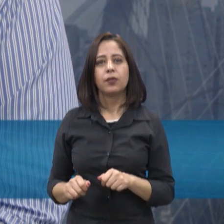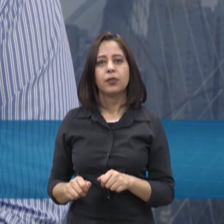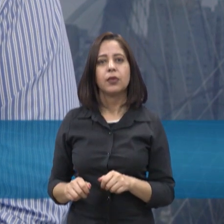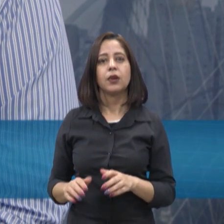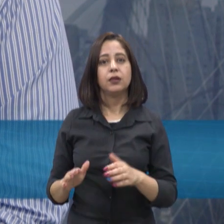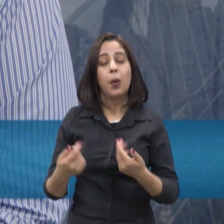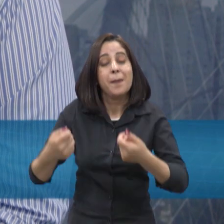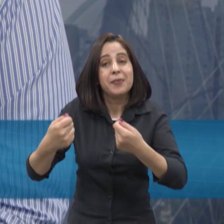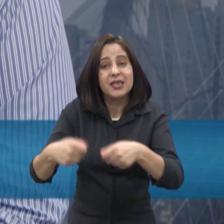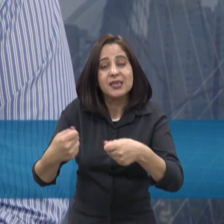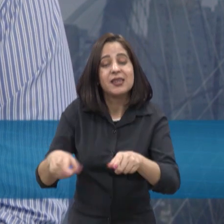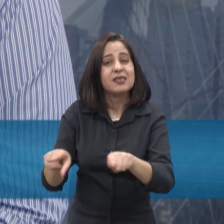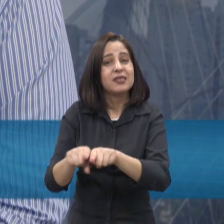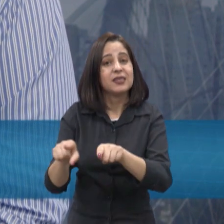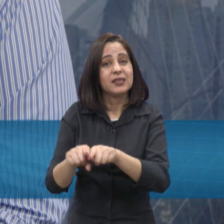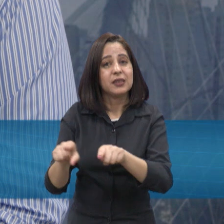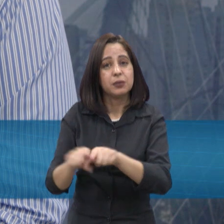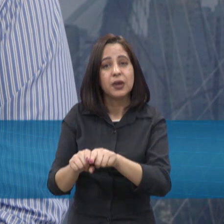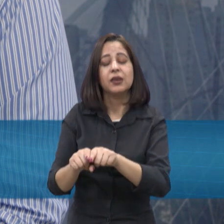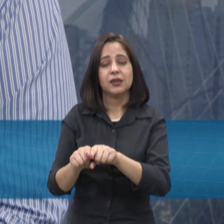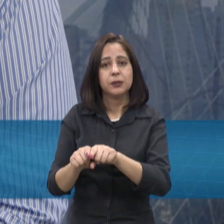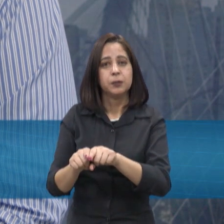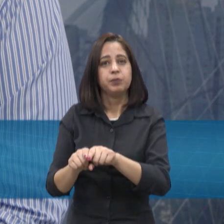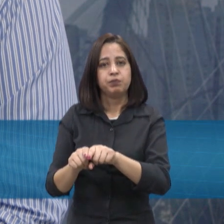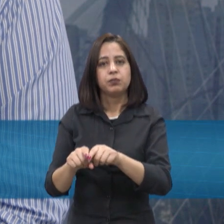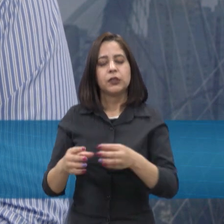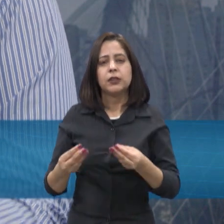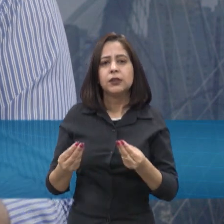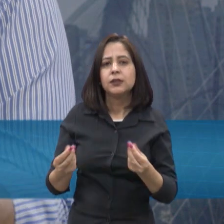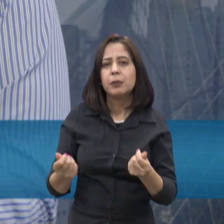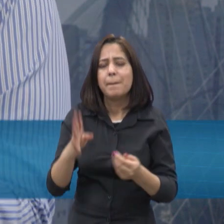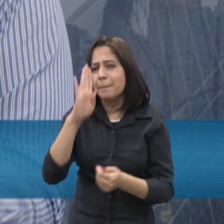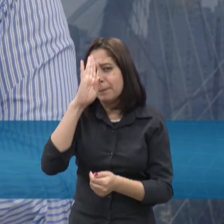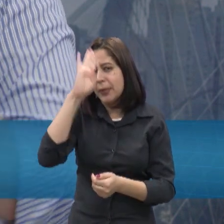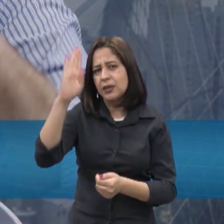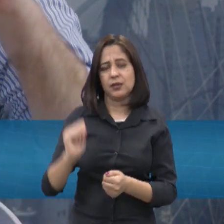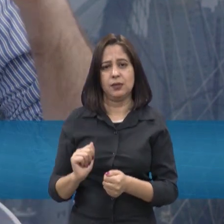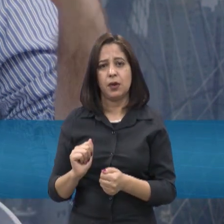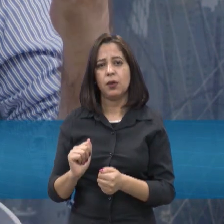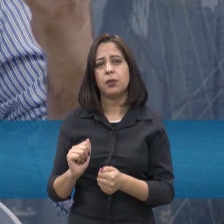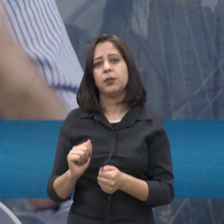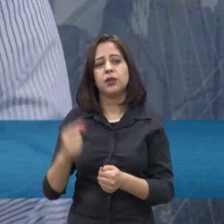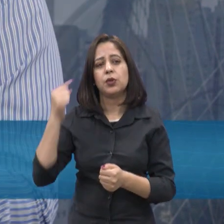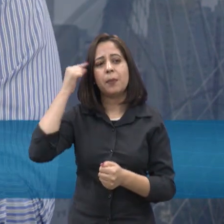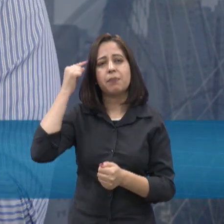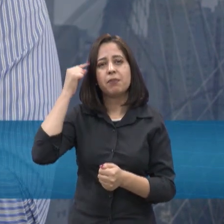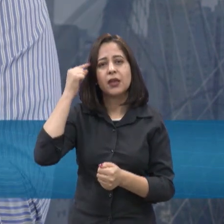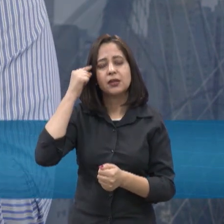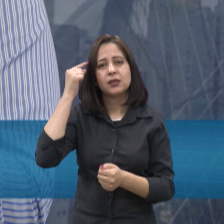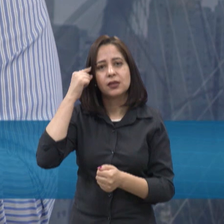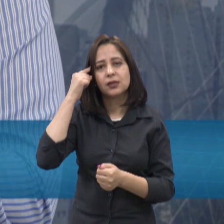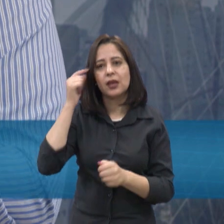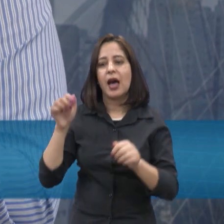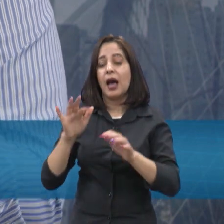precisa, obviamente, de uma modernização, principalmente para integrar, aí pensando num cenário